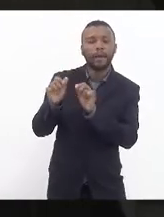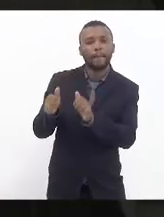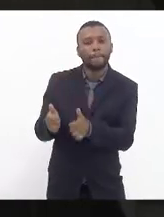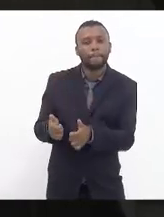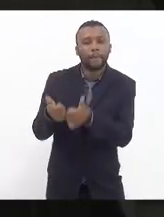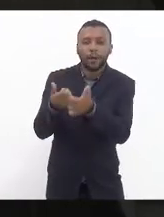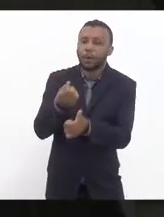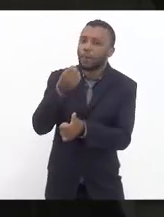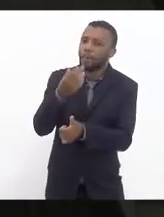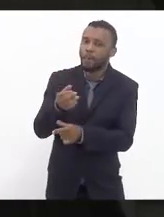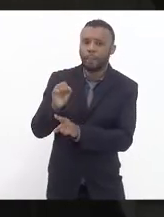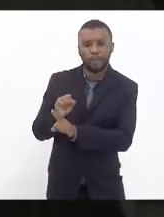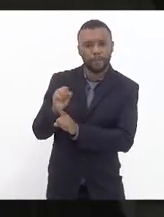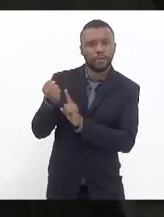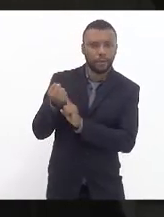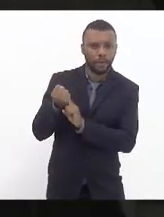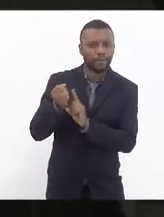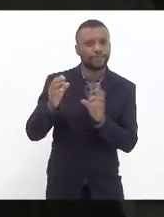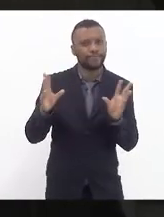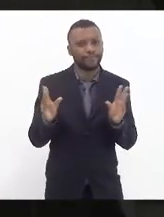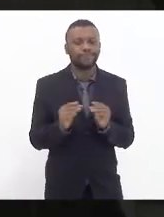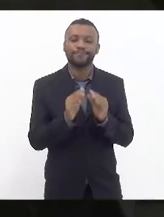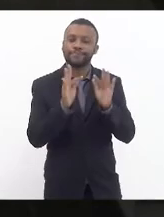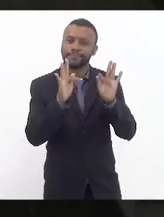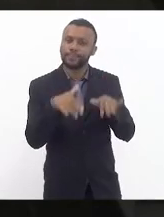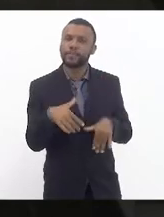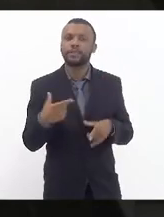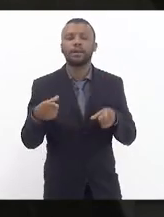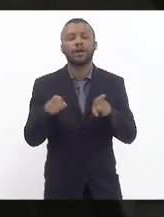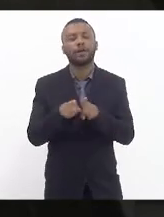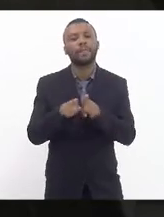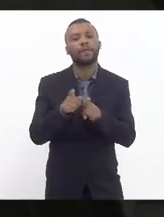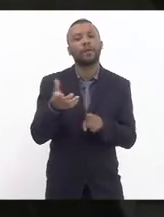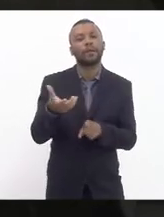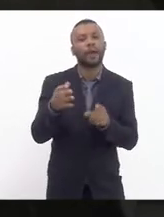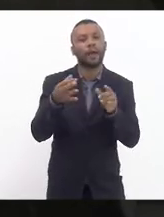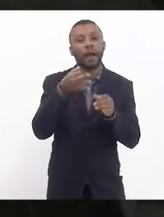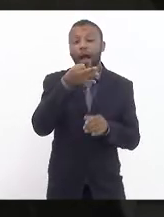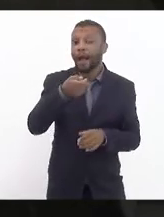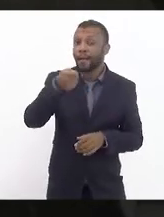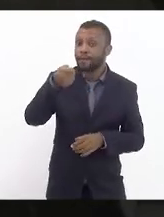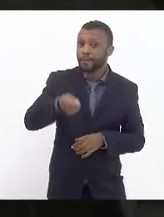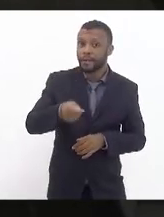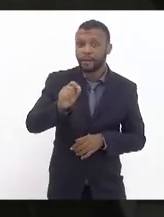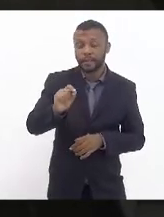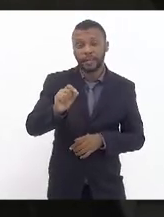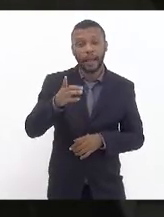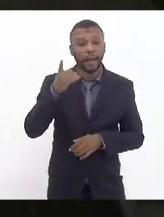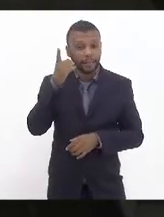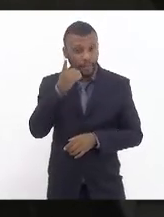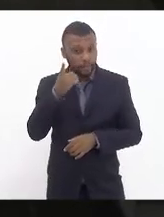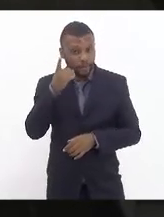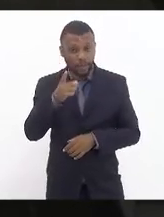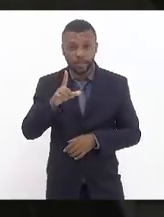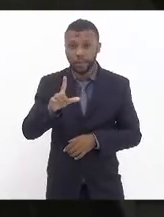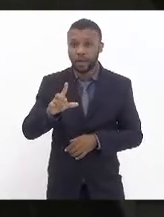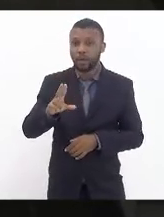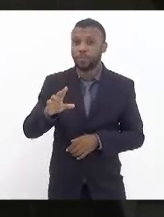presidente, também queria afirmar que a deputada Lucinha,